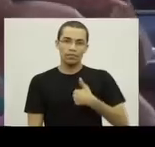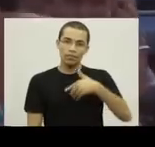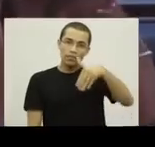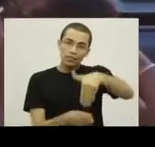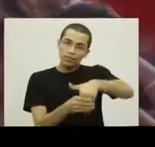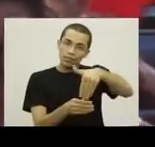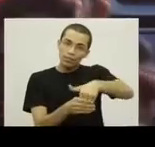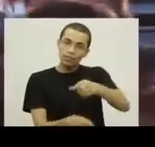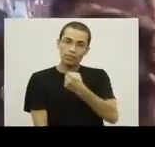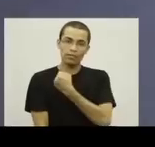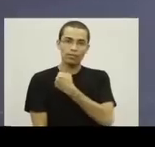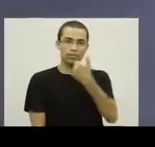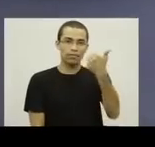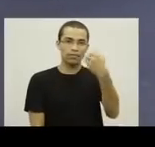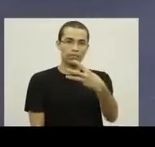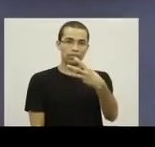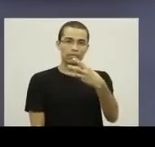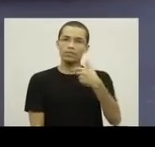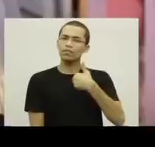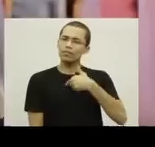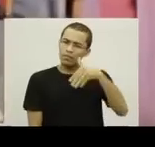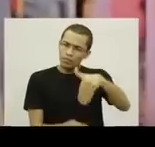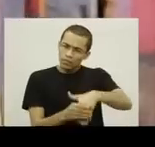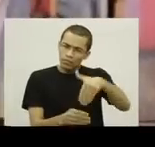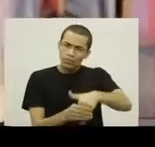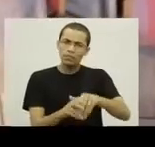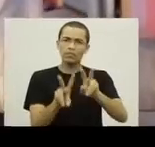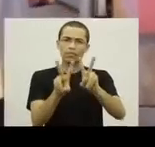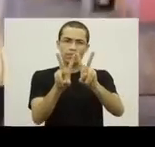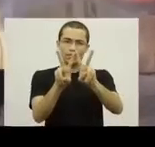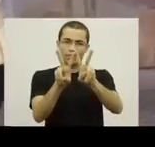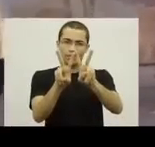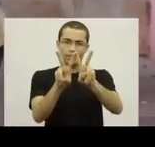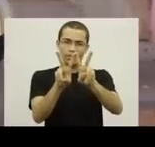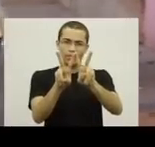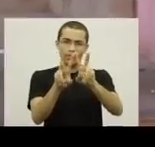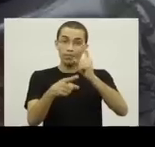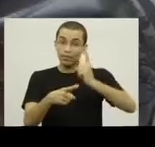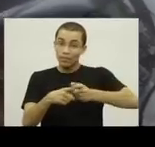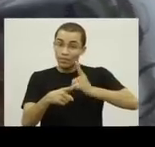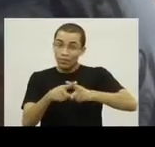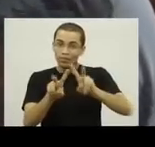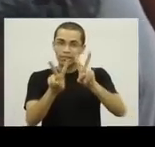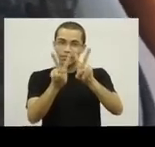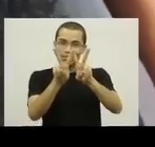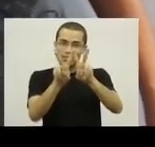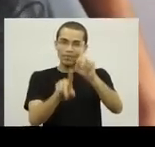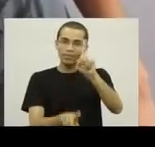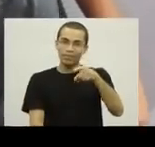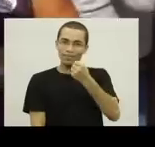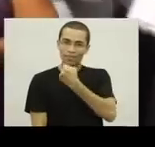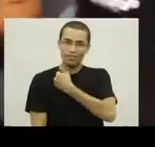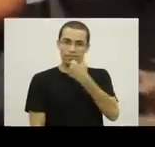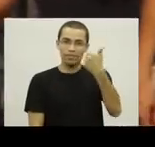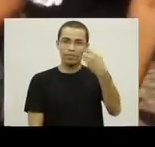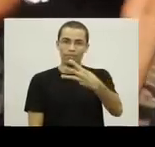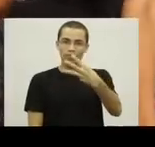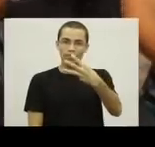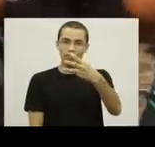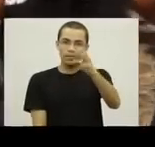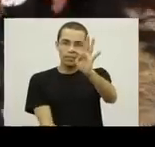É com o 13 que eu vou, é com o 13 que vamos votar. Wellington